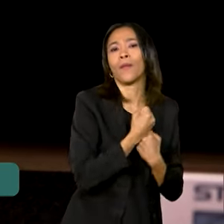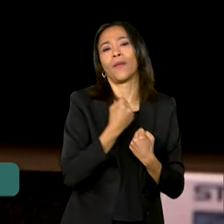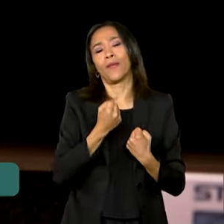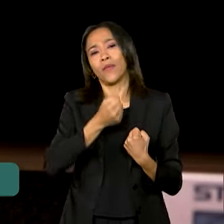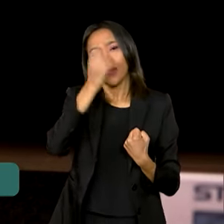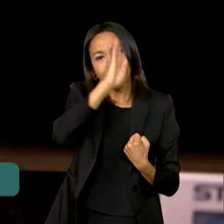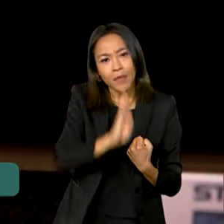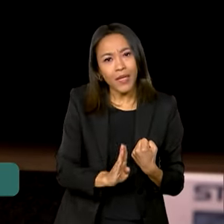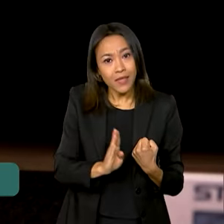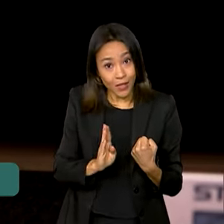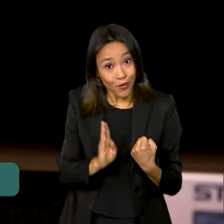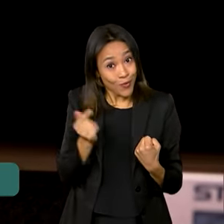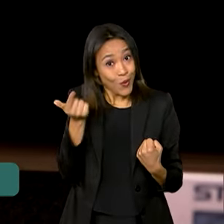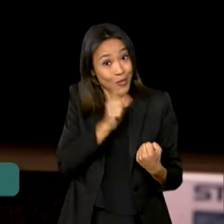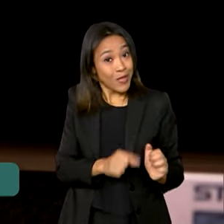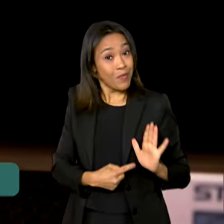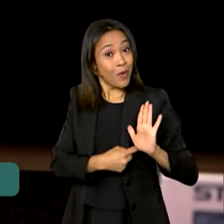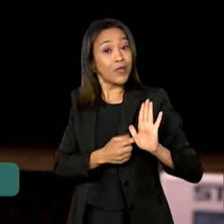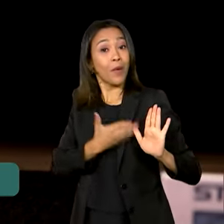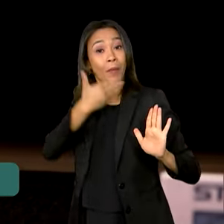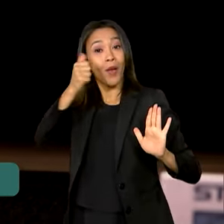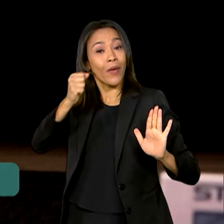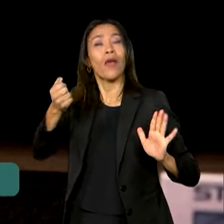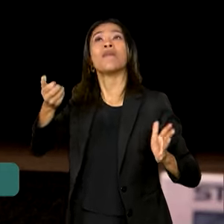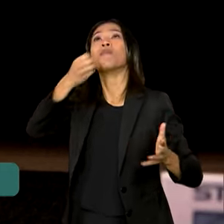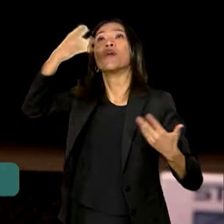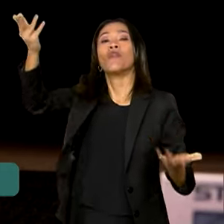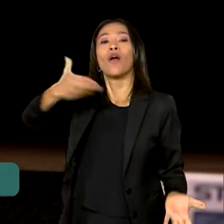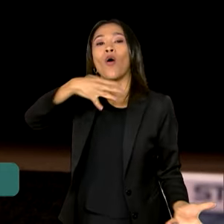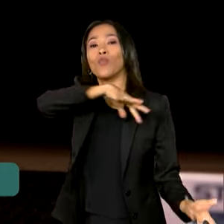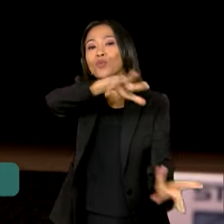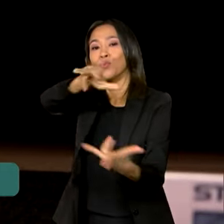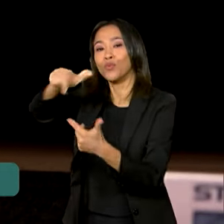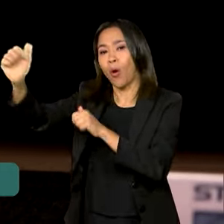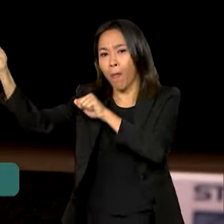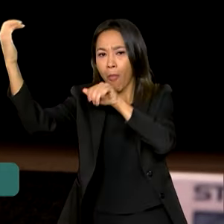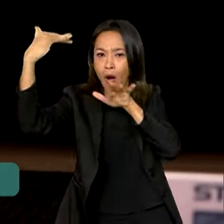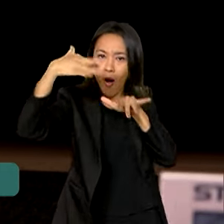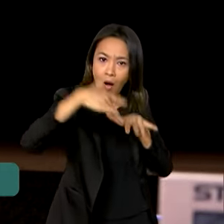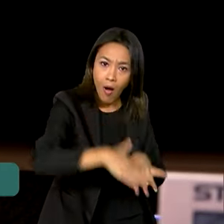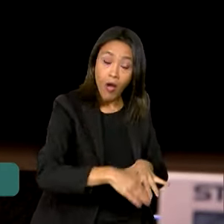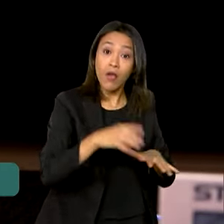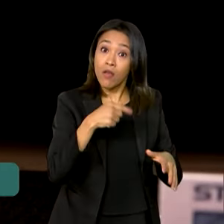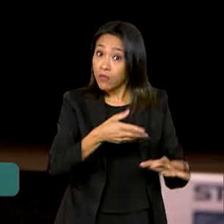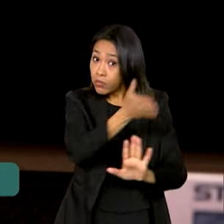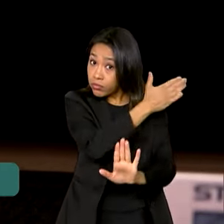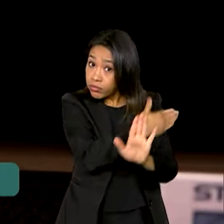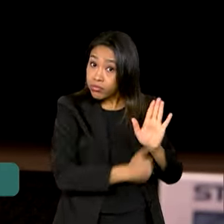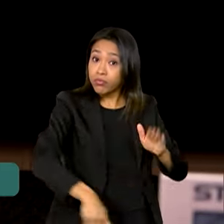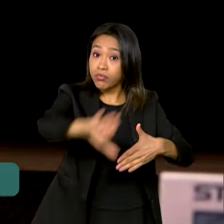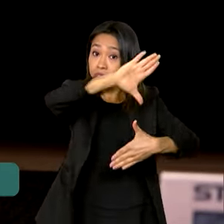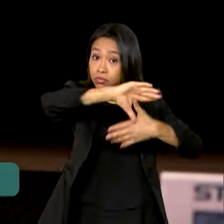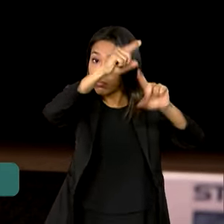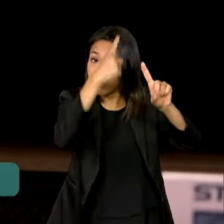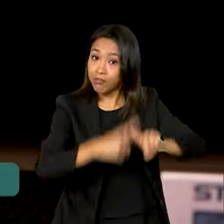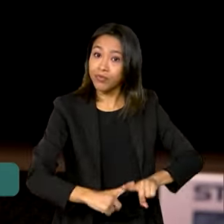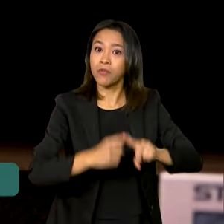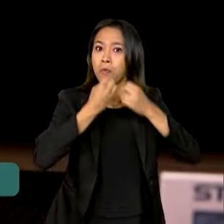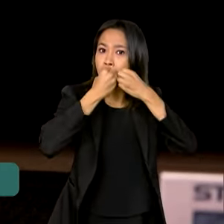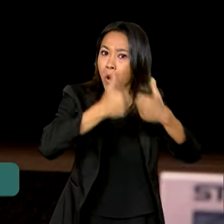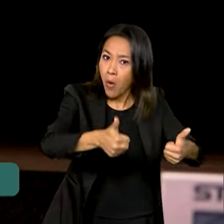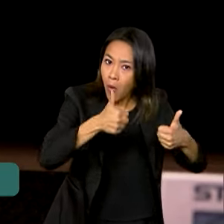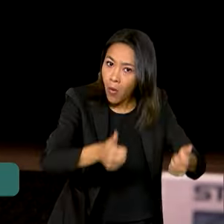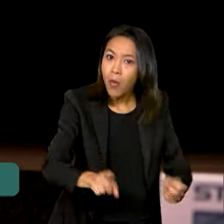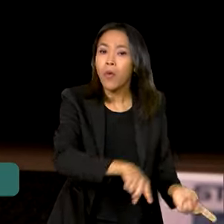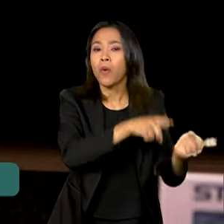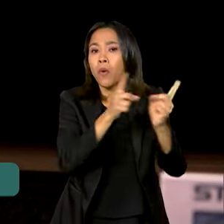fazer aquilo que faz de melhor, que é receber o mundo. O Brasil fez um PAN excelente, fez um Parapan maravilhoso, fez